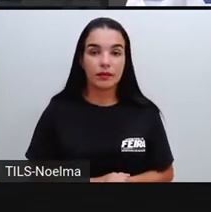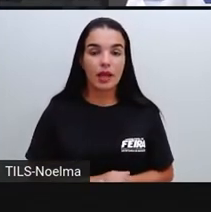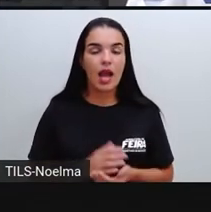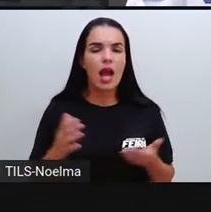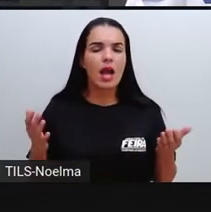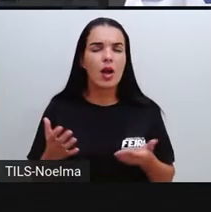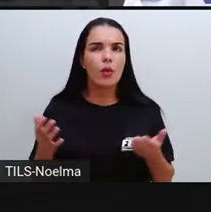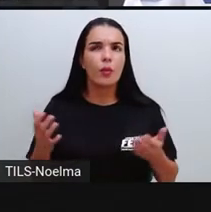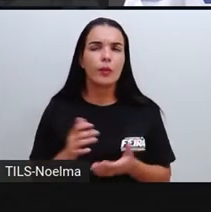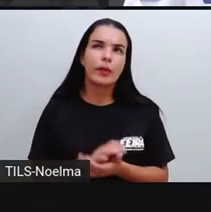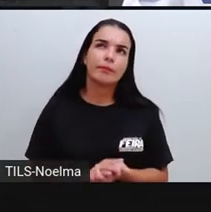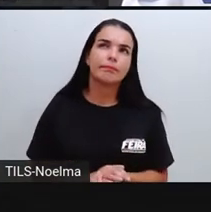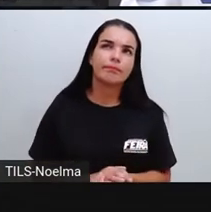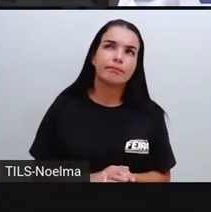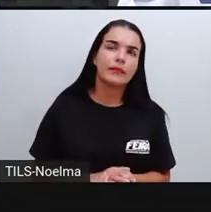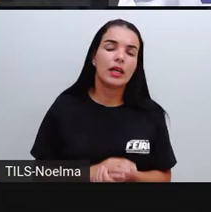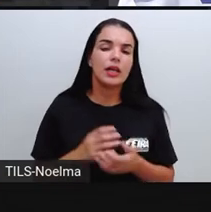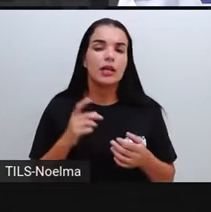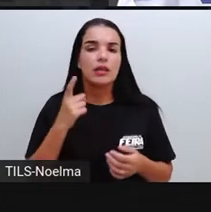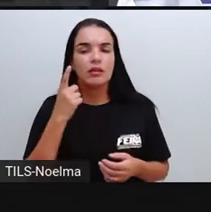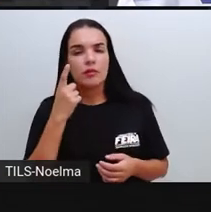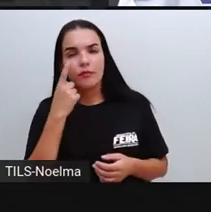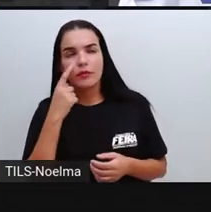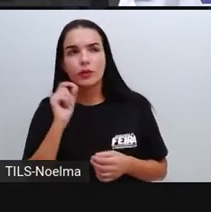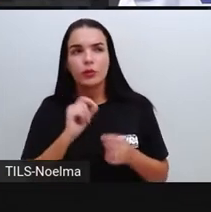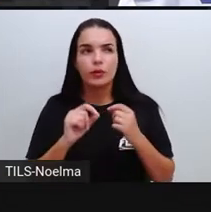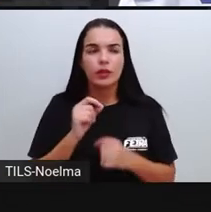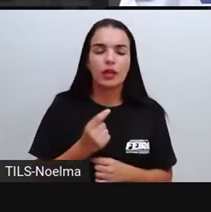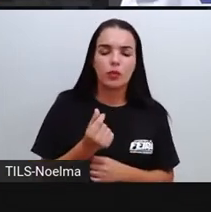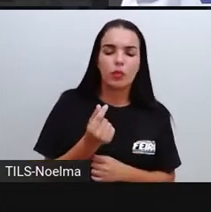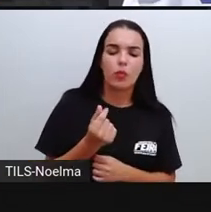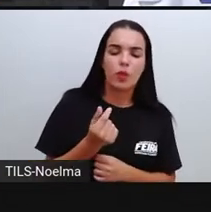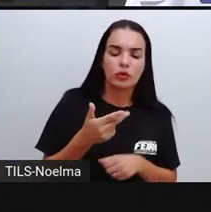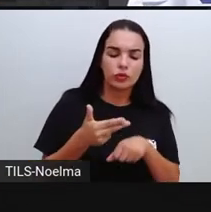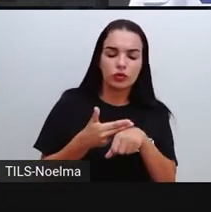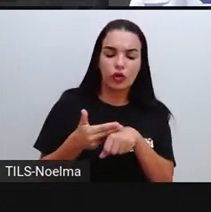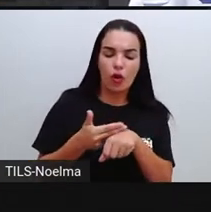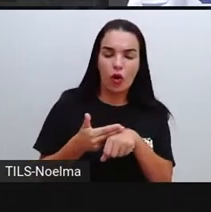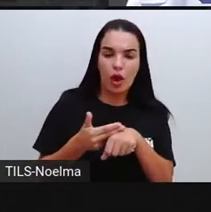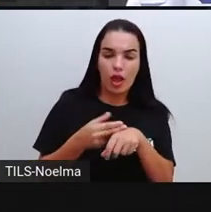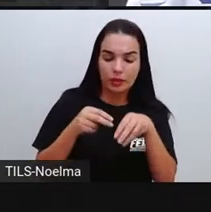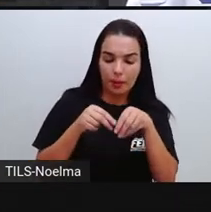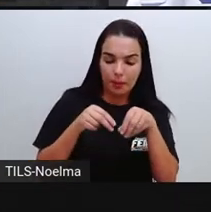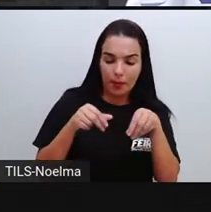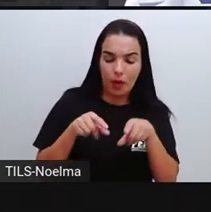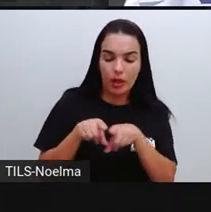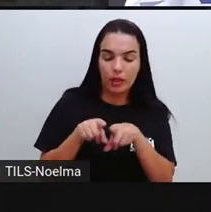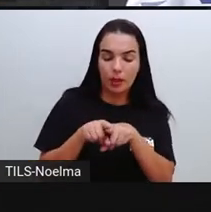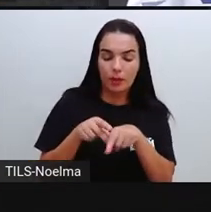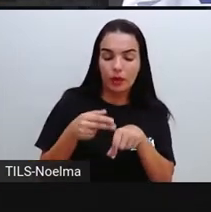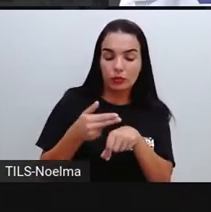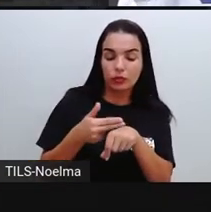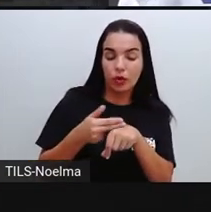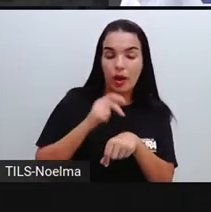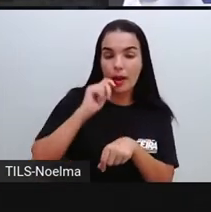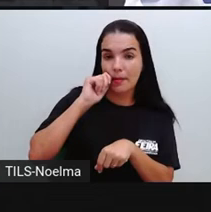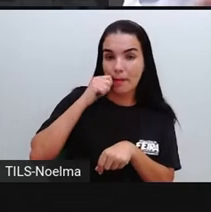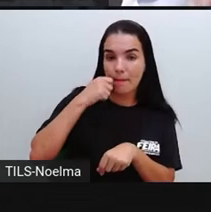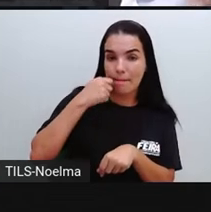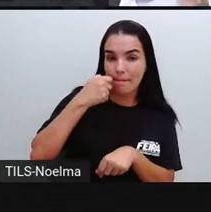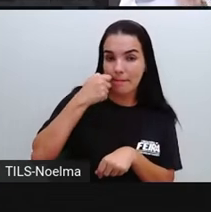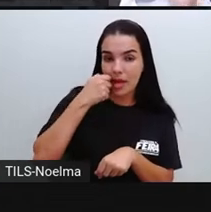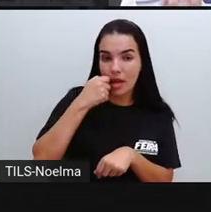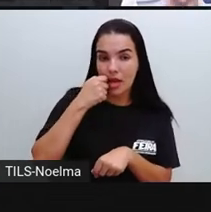E no caso ali do chocolate e do achocolatado juntos, tá? Então, aquele... O